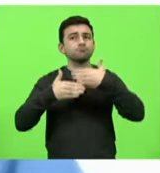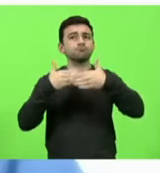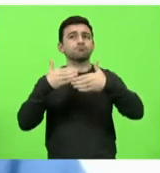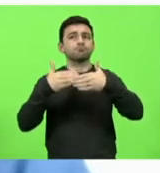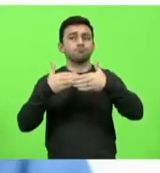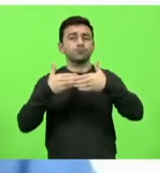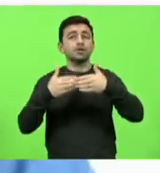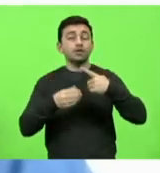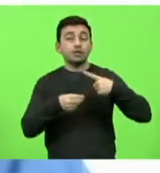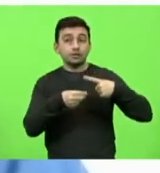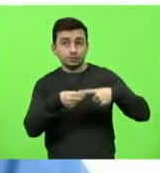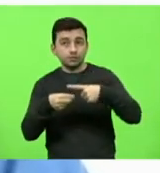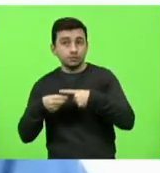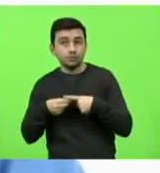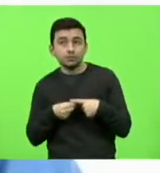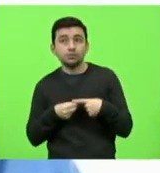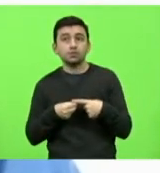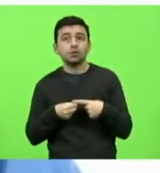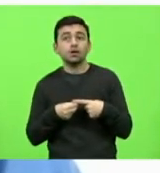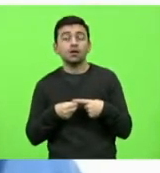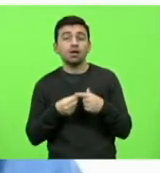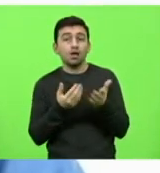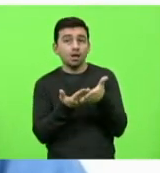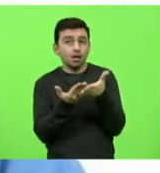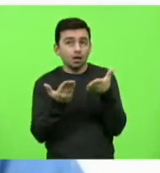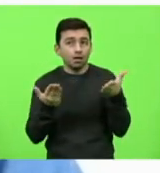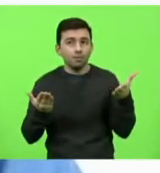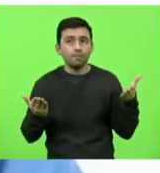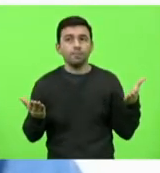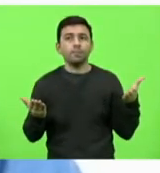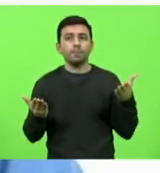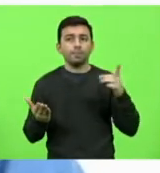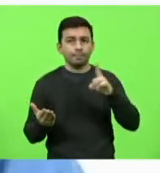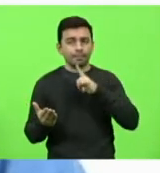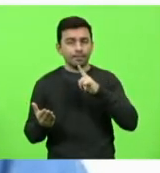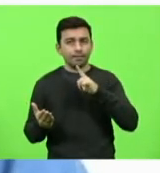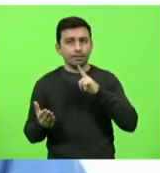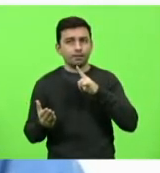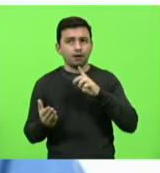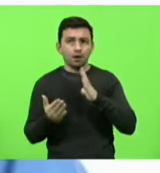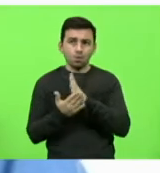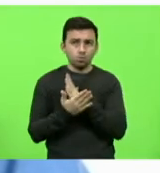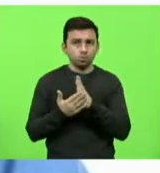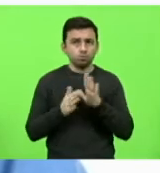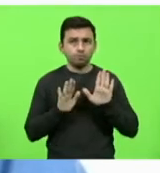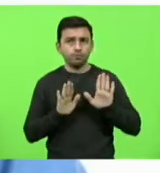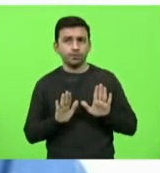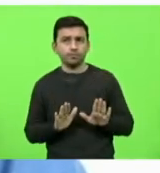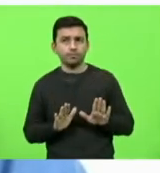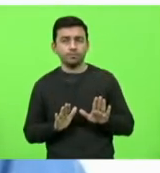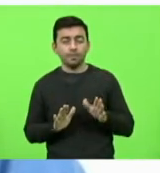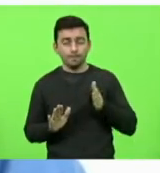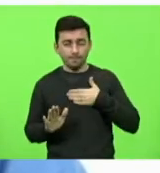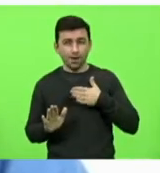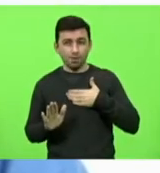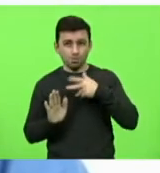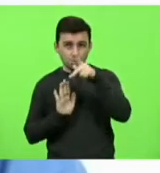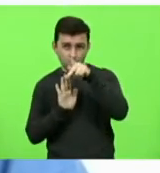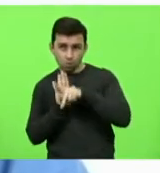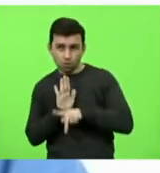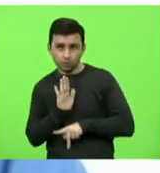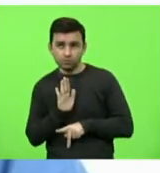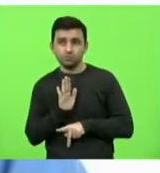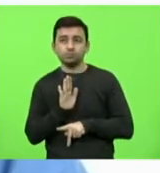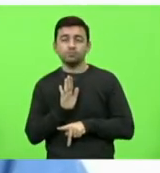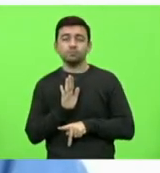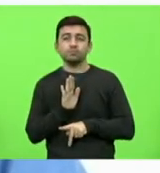municípios que ainda permanecem nessa situação. Então, pelo meu projeto de lei, a